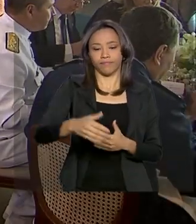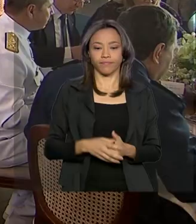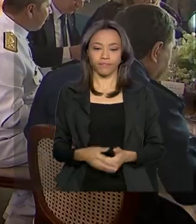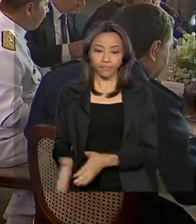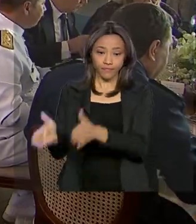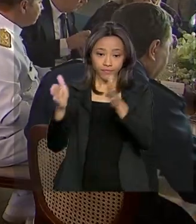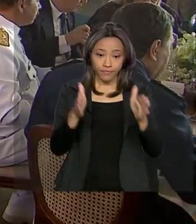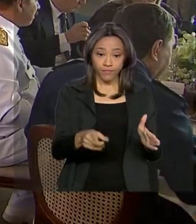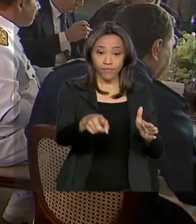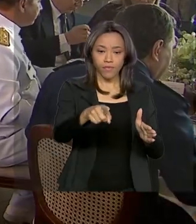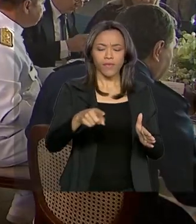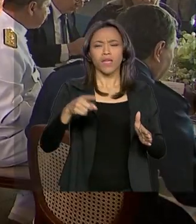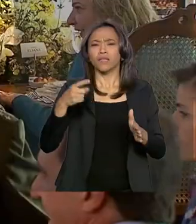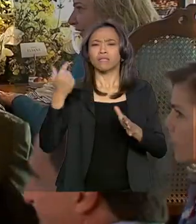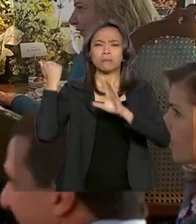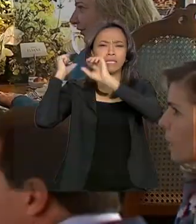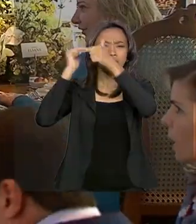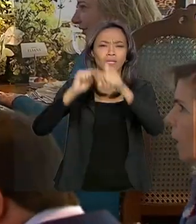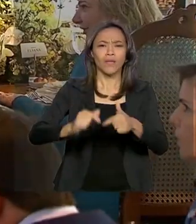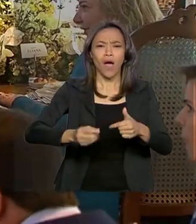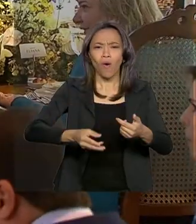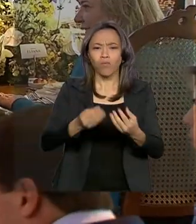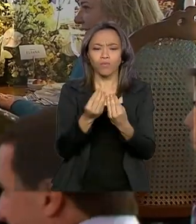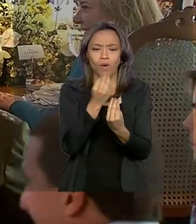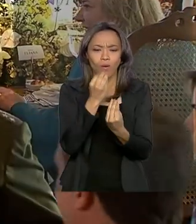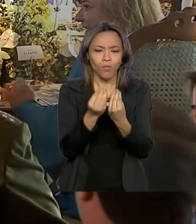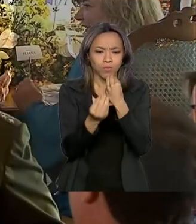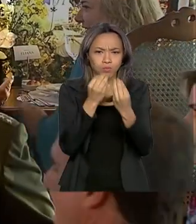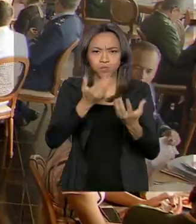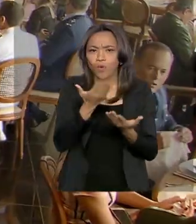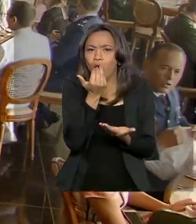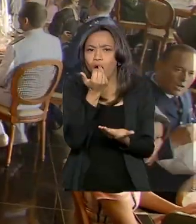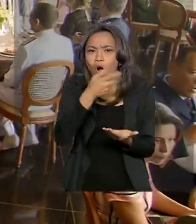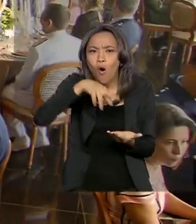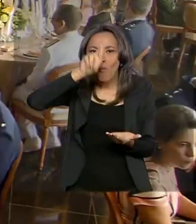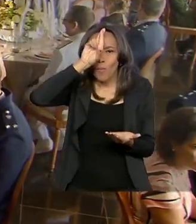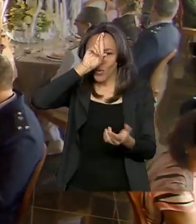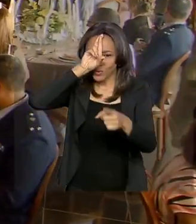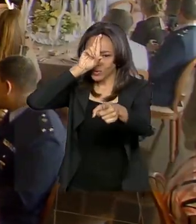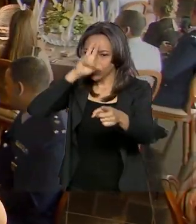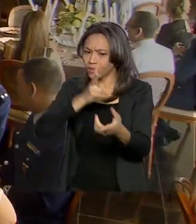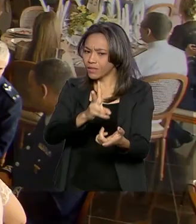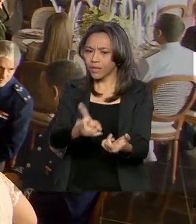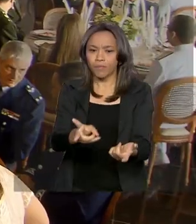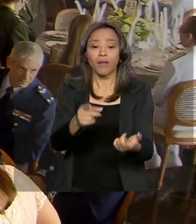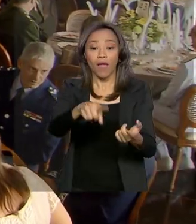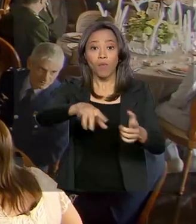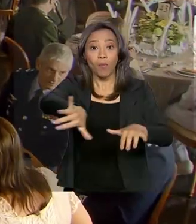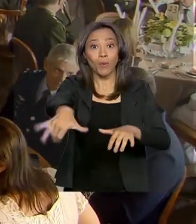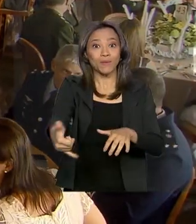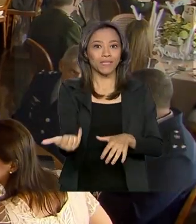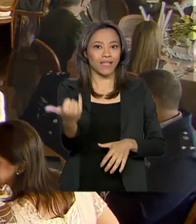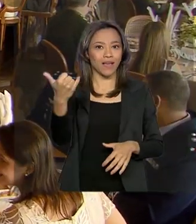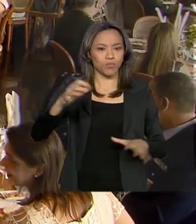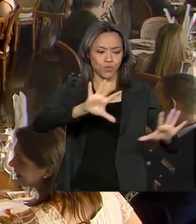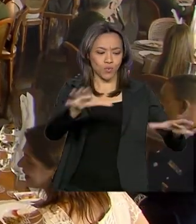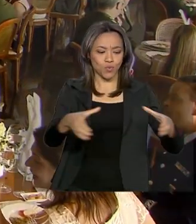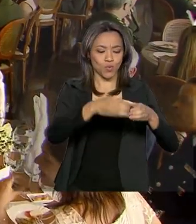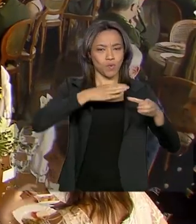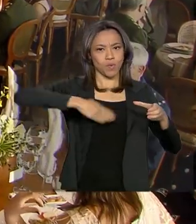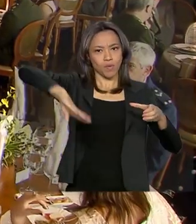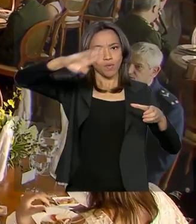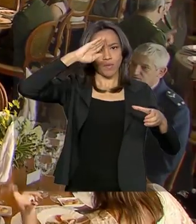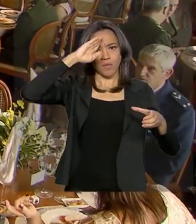tradicional almoço de fim de ano oferecido ao presidente Jair Bolsonaro foi uma oportunidade para as Forças Armadas fazerem um